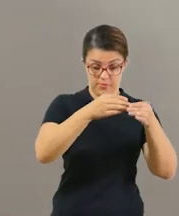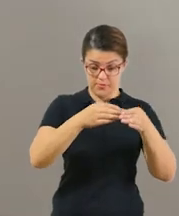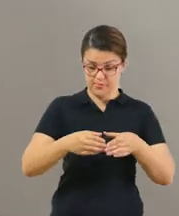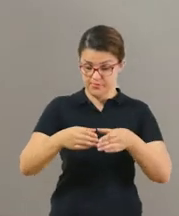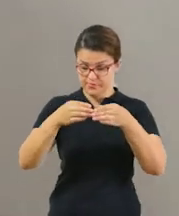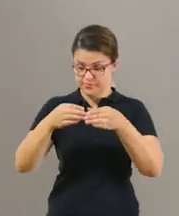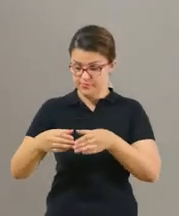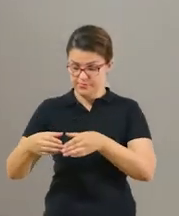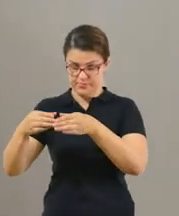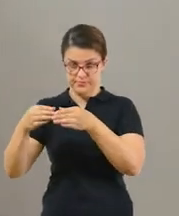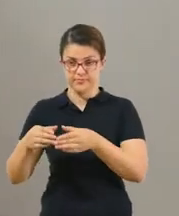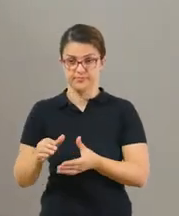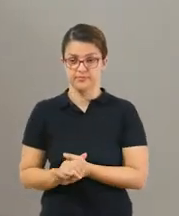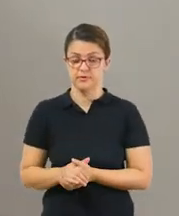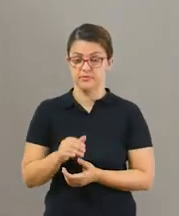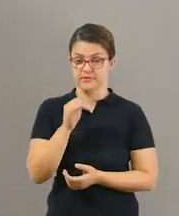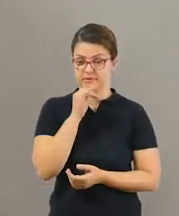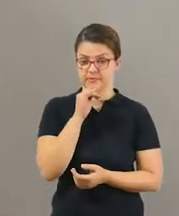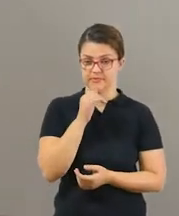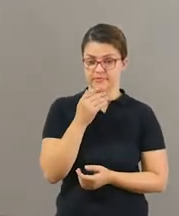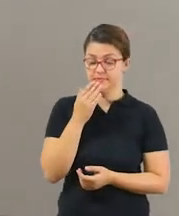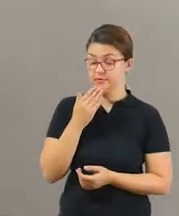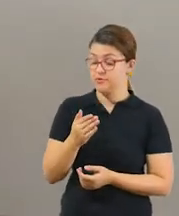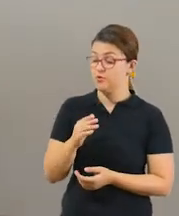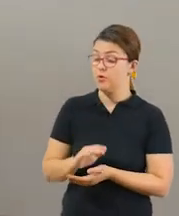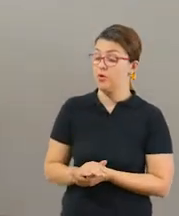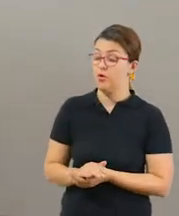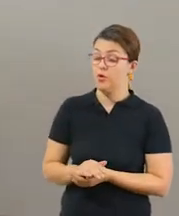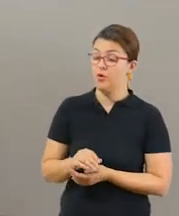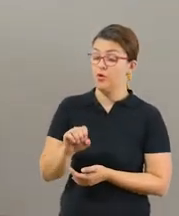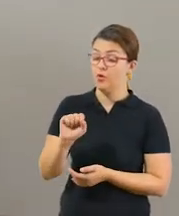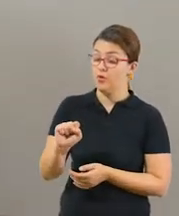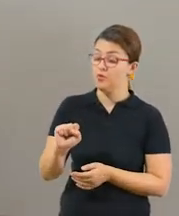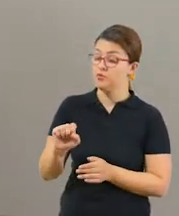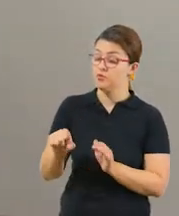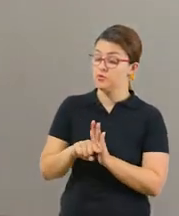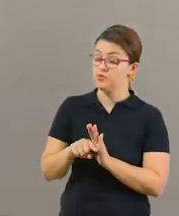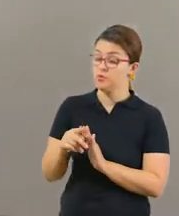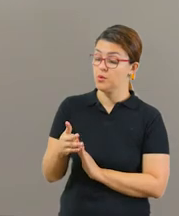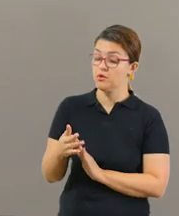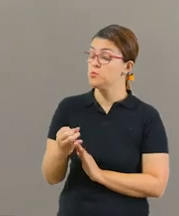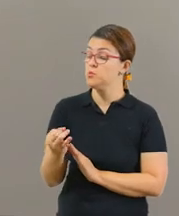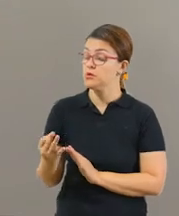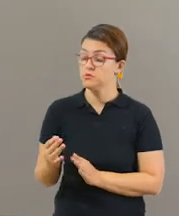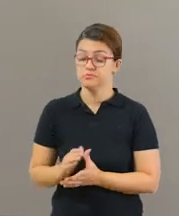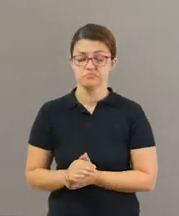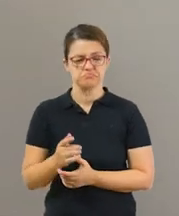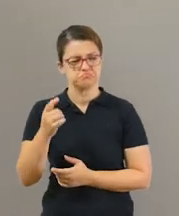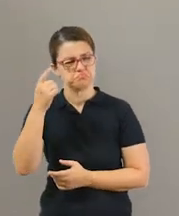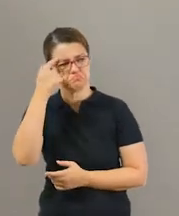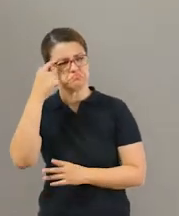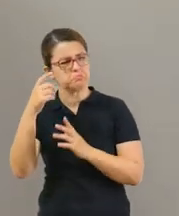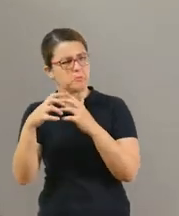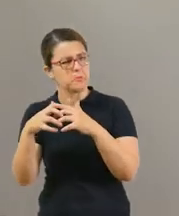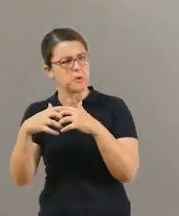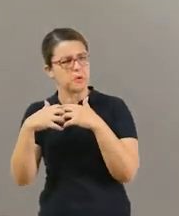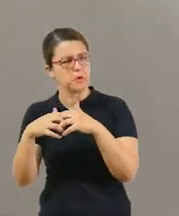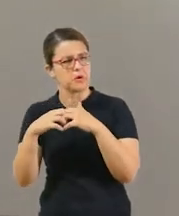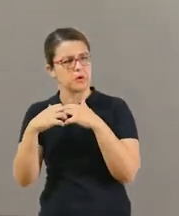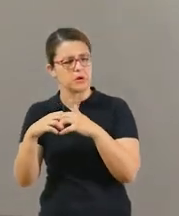e pede para ele executar uma conta de cabeça, tá bom? Então, por exemplo, 8 menos 4. Ele, de cabeça, vai ter que resolver essa